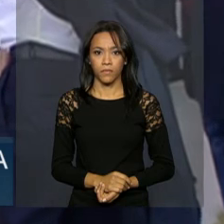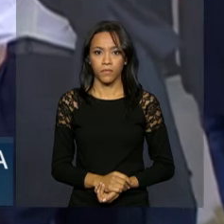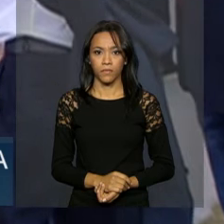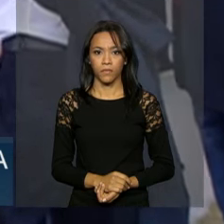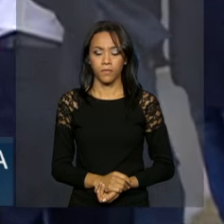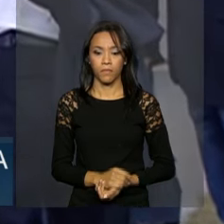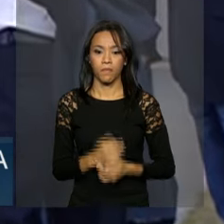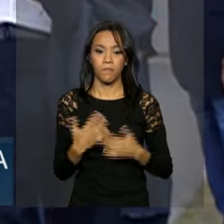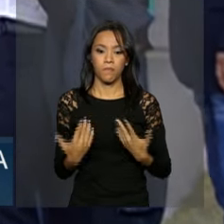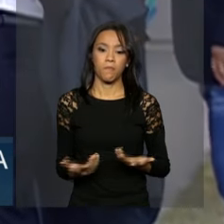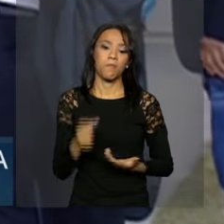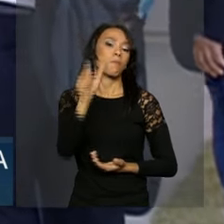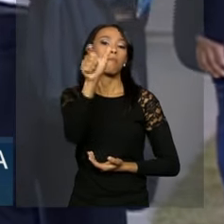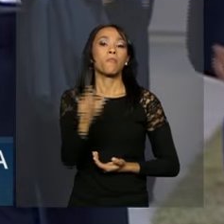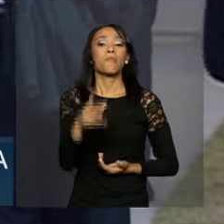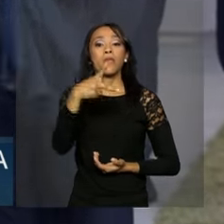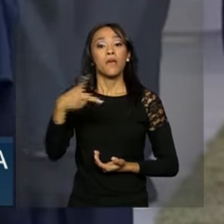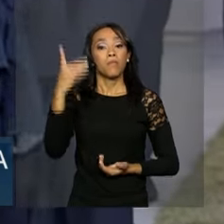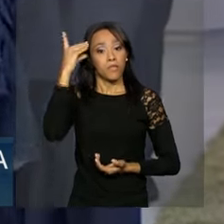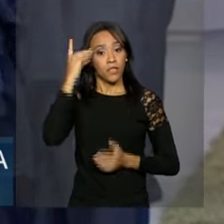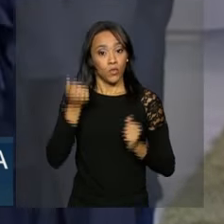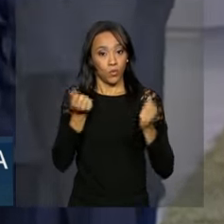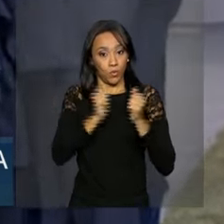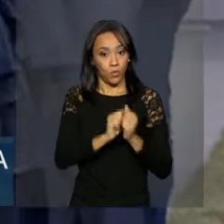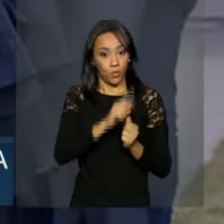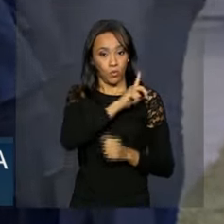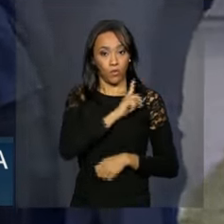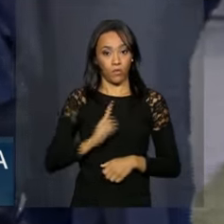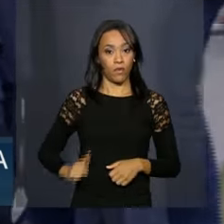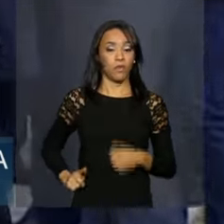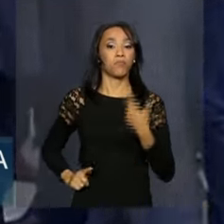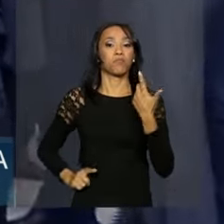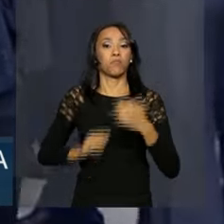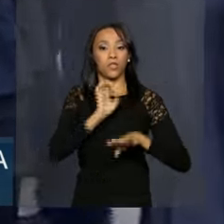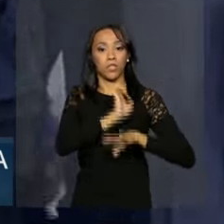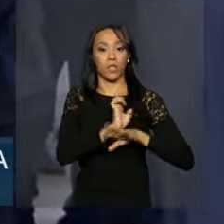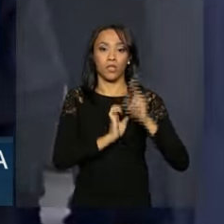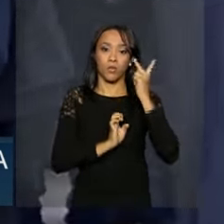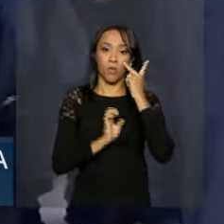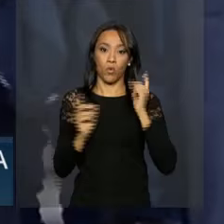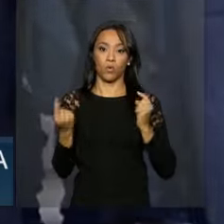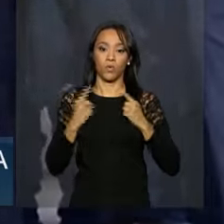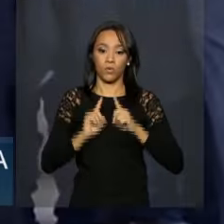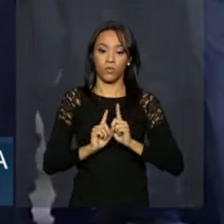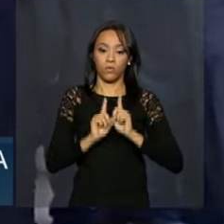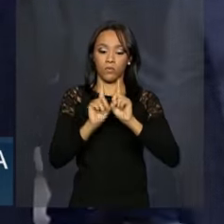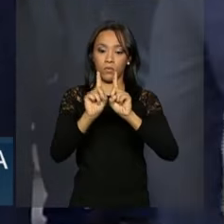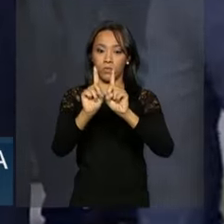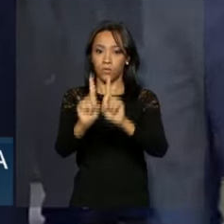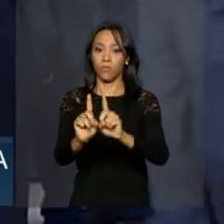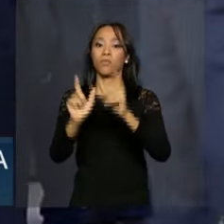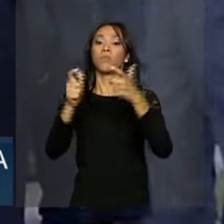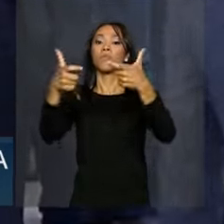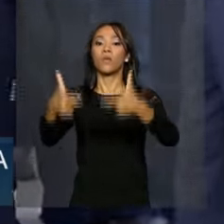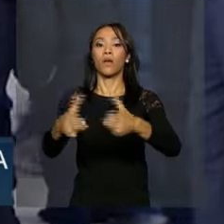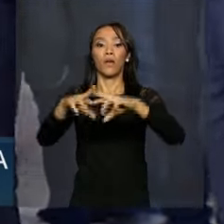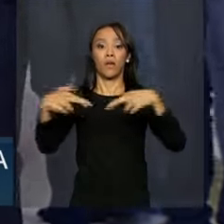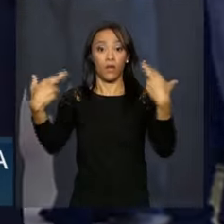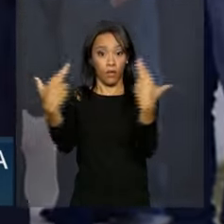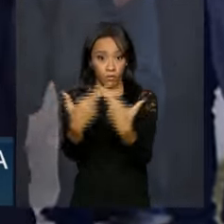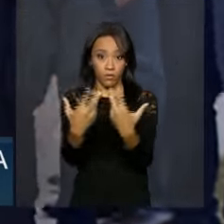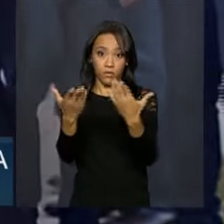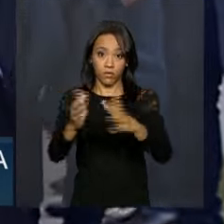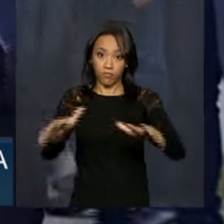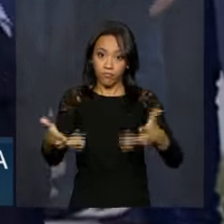A presidenta também, ao lado do governador de São Paulo, Geraldo Alckmin, eles já vão se encaminhando para o local onde será a